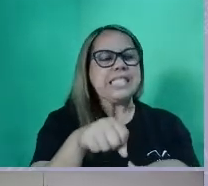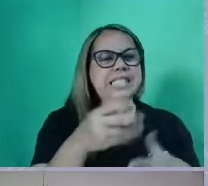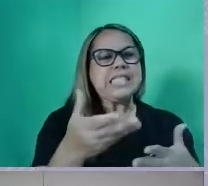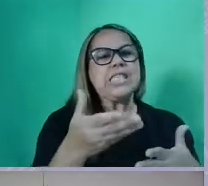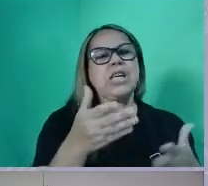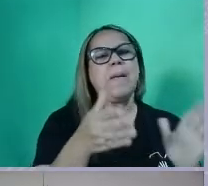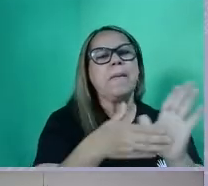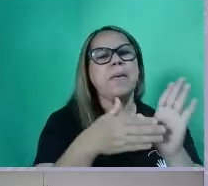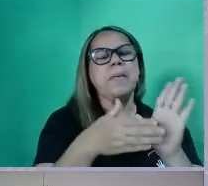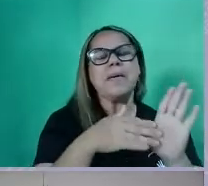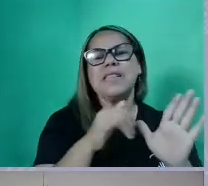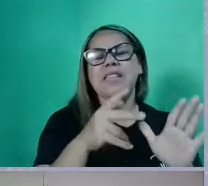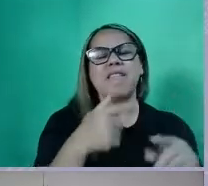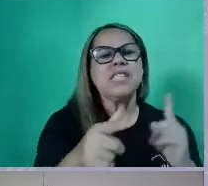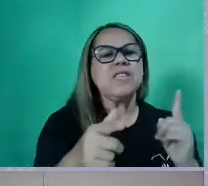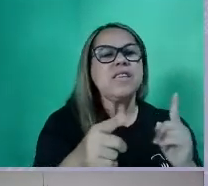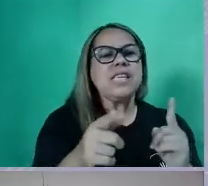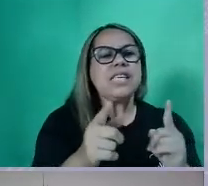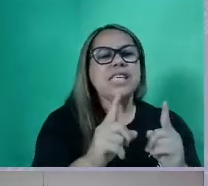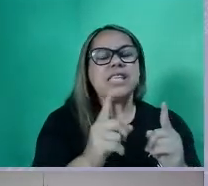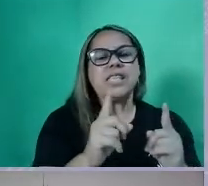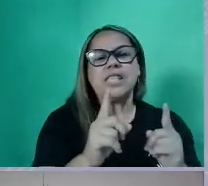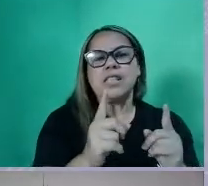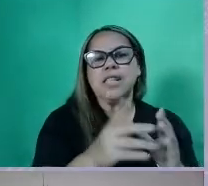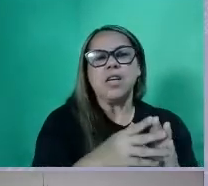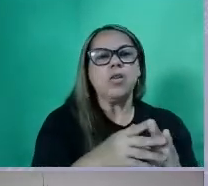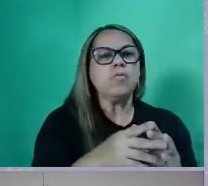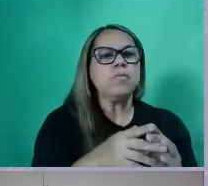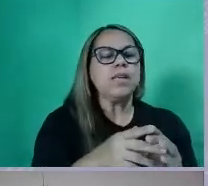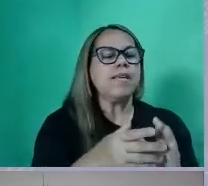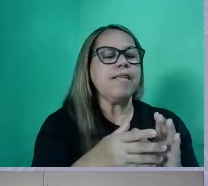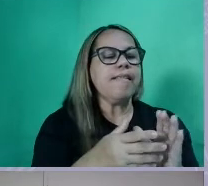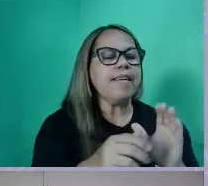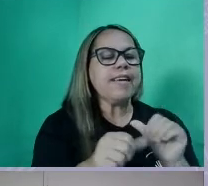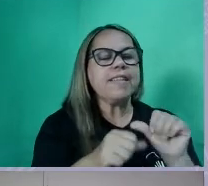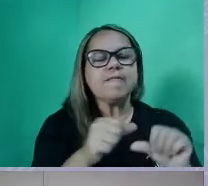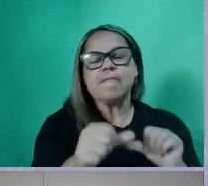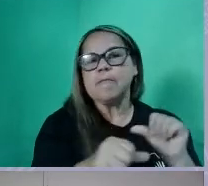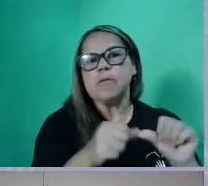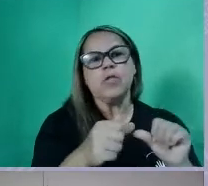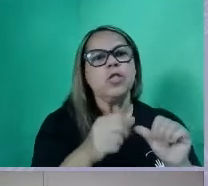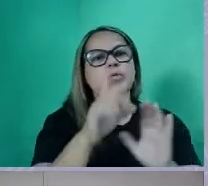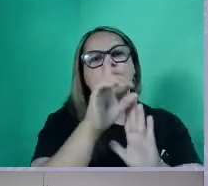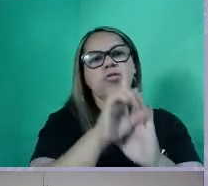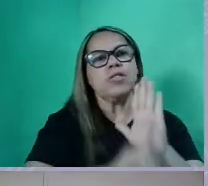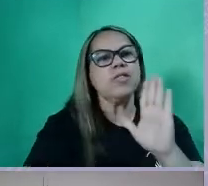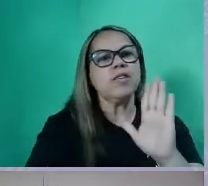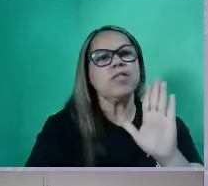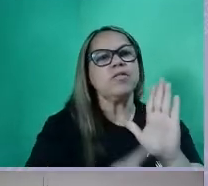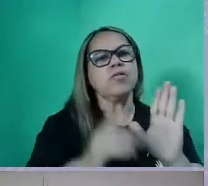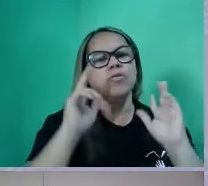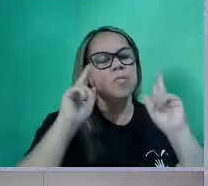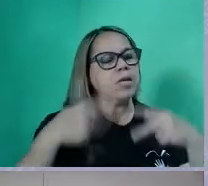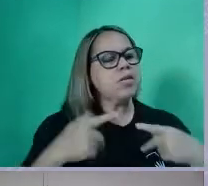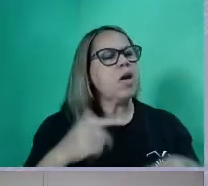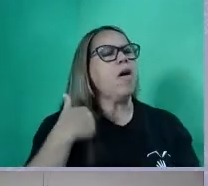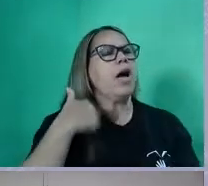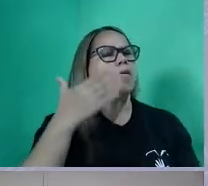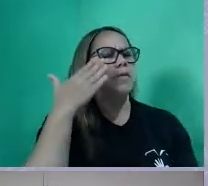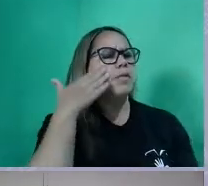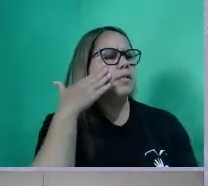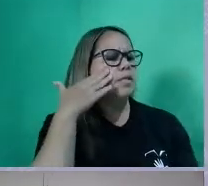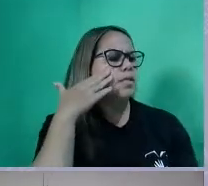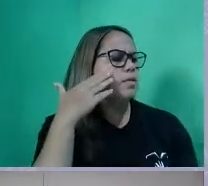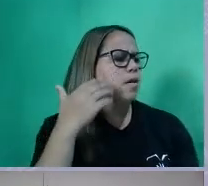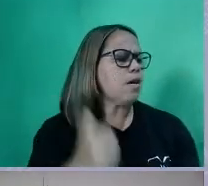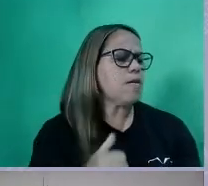intervenção que não fira os direitos humanos, certo? E aí, eu sei que vocês não vão, não